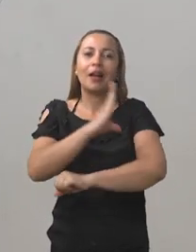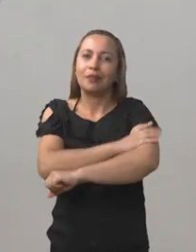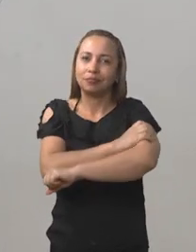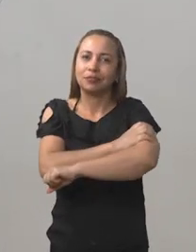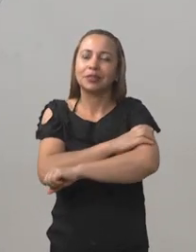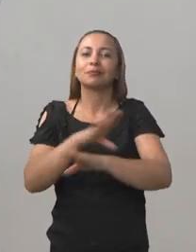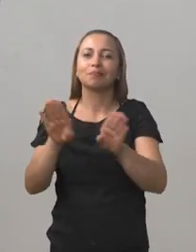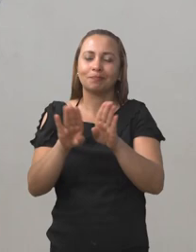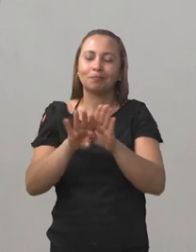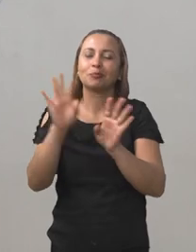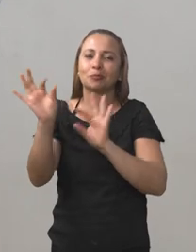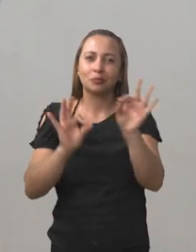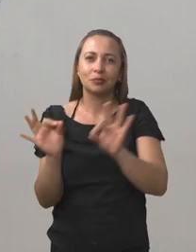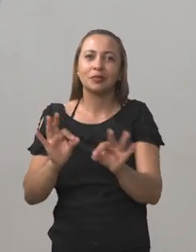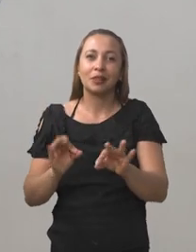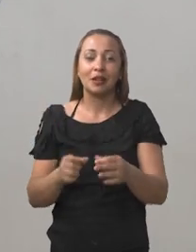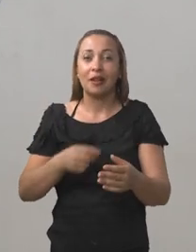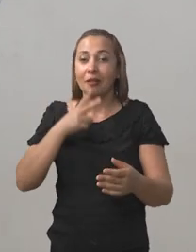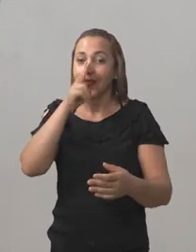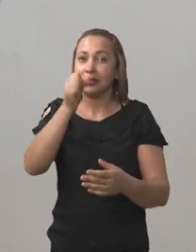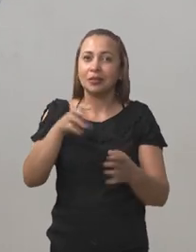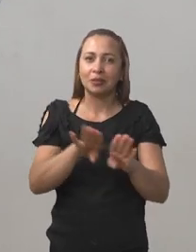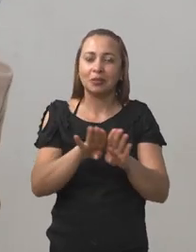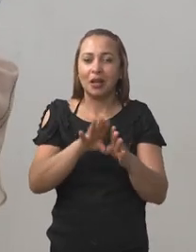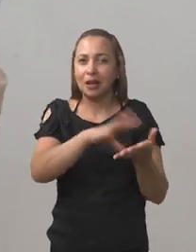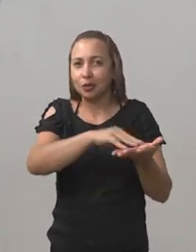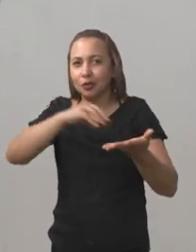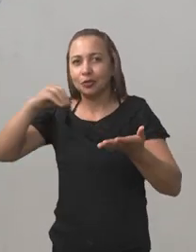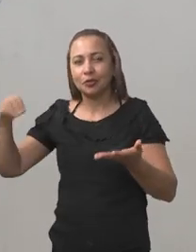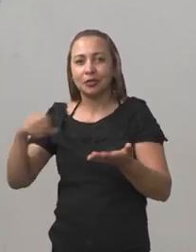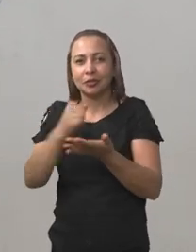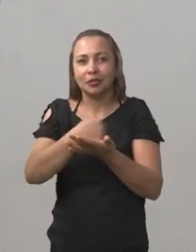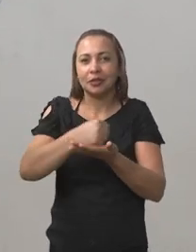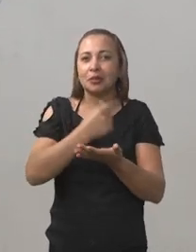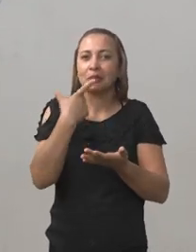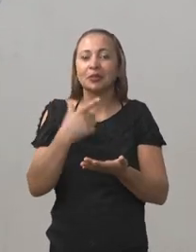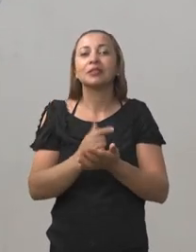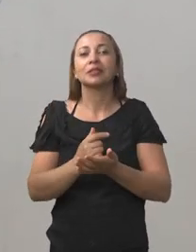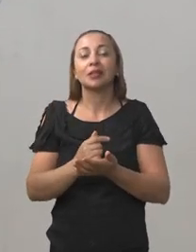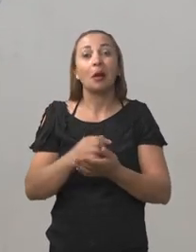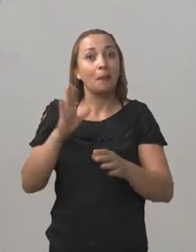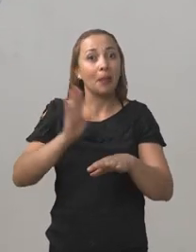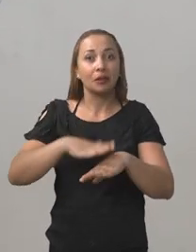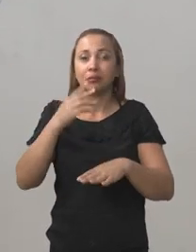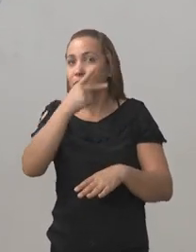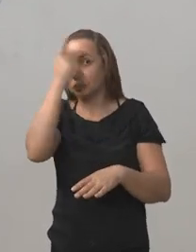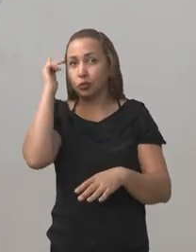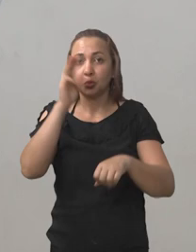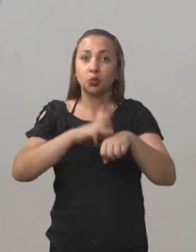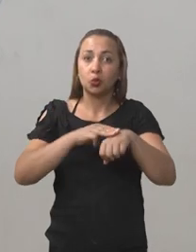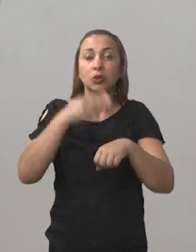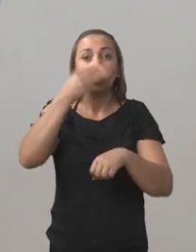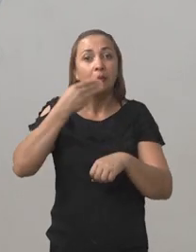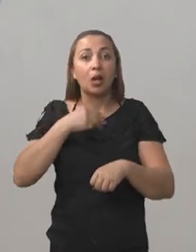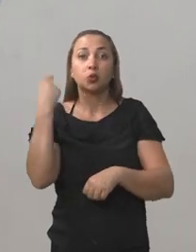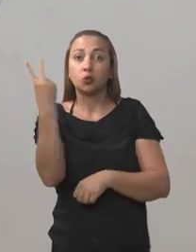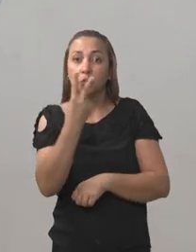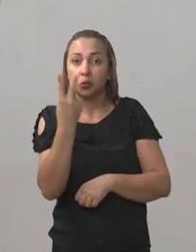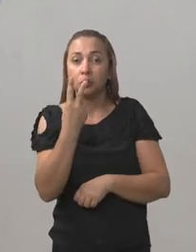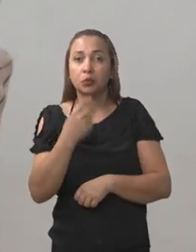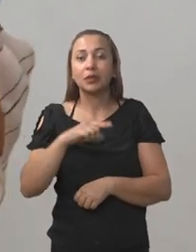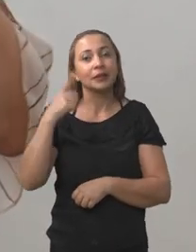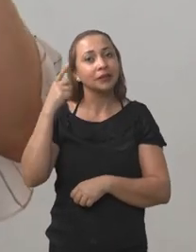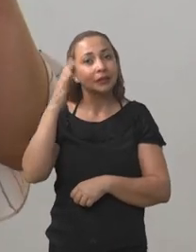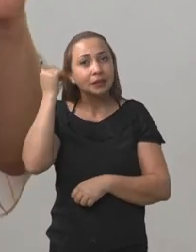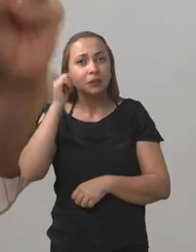pressão arterial. E um dos impactos maiores também é a retirada da medicação, principalmente do diabético tipo 2, que a gente